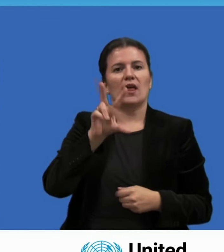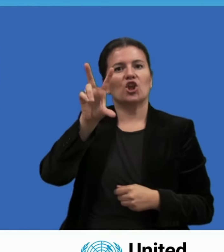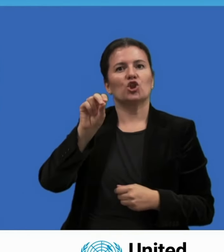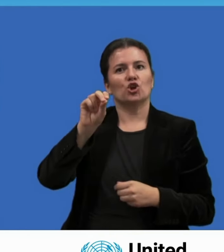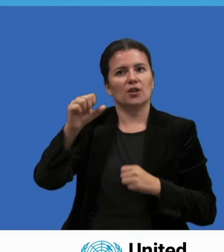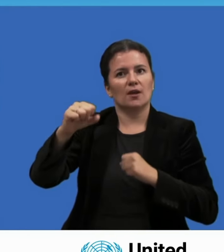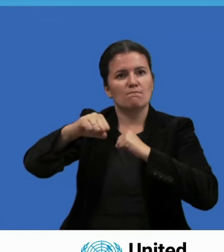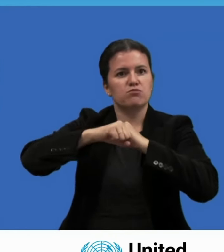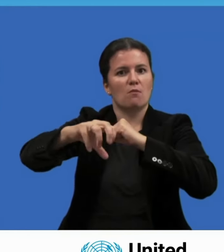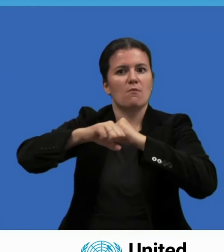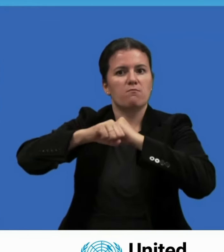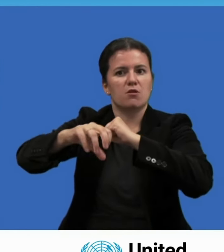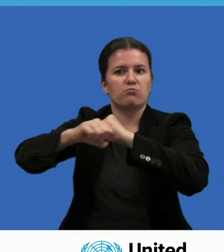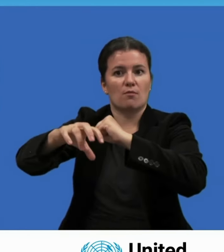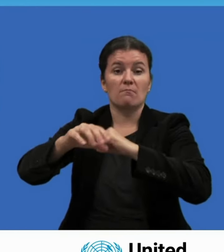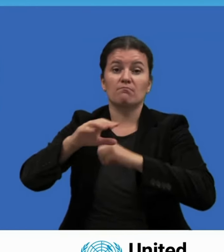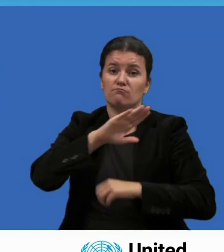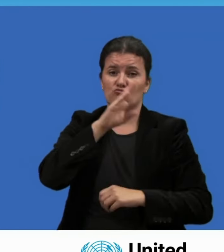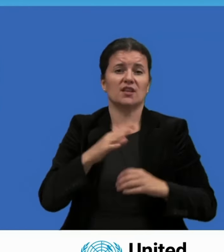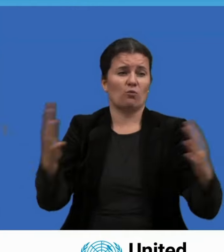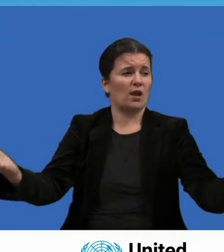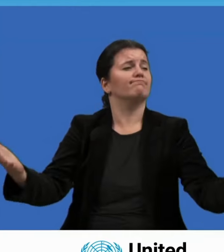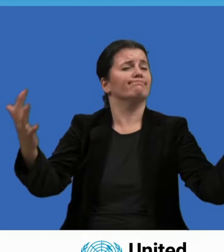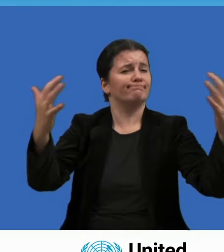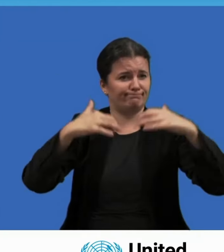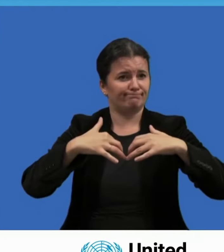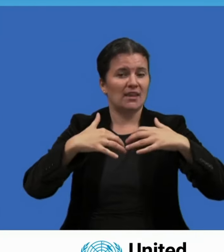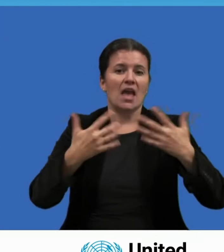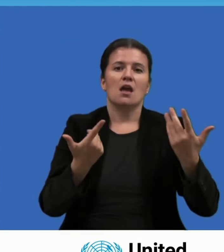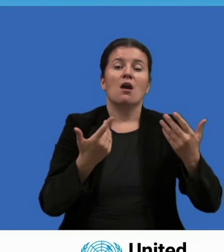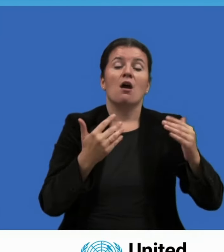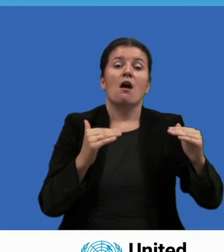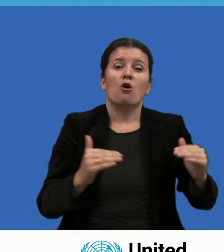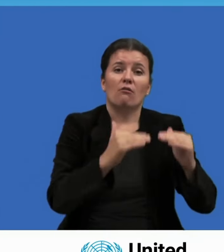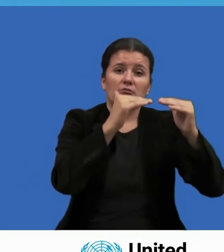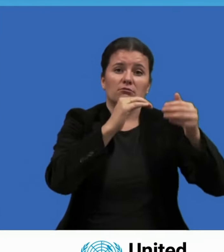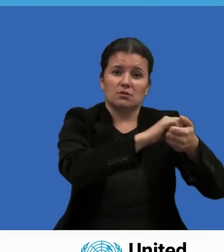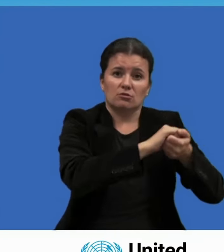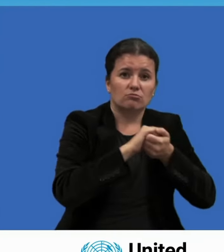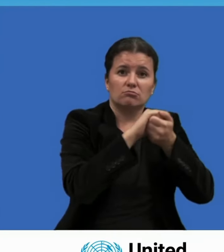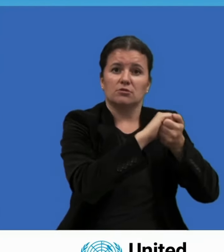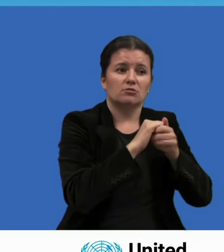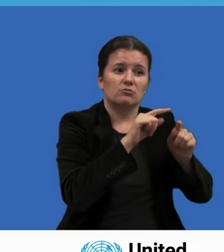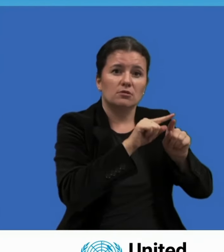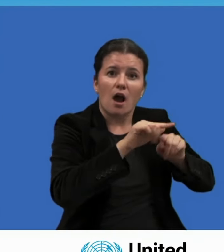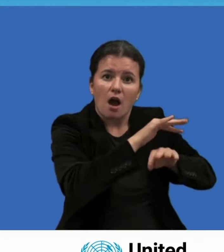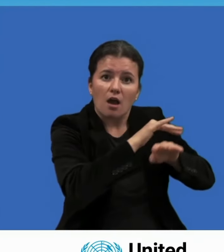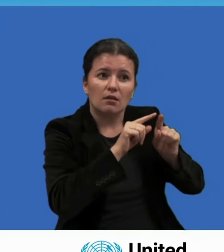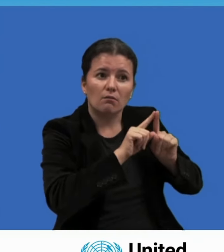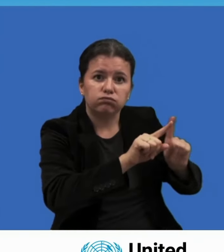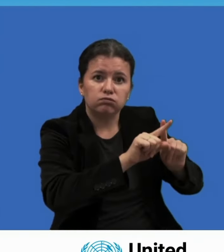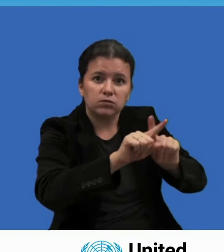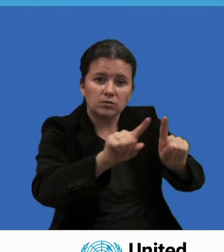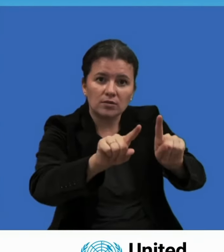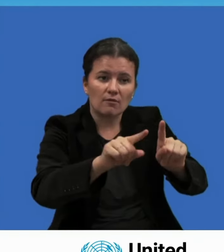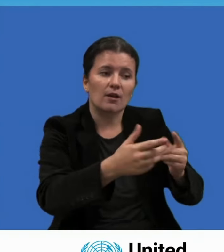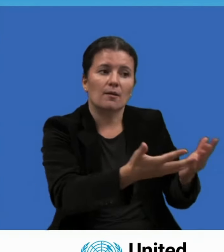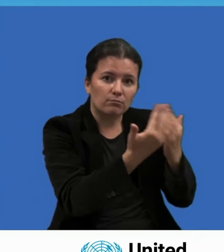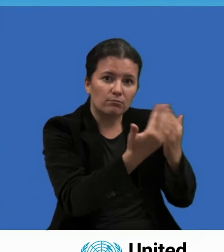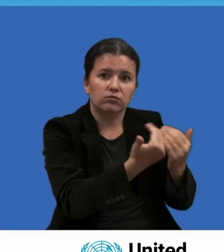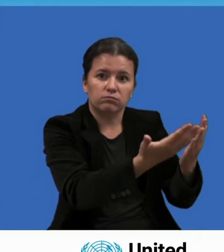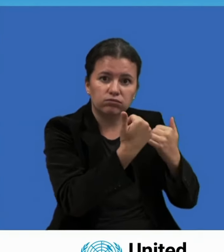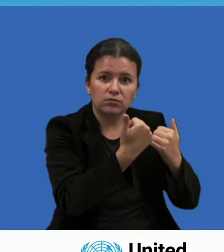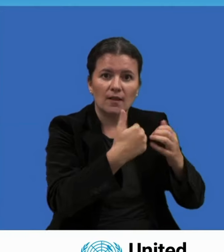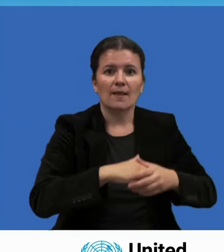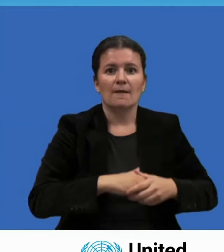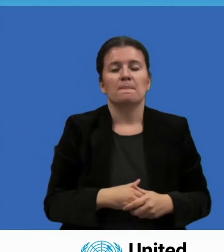civil para pensar a ação climática sob o prisma da justiça, da equidade e da solidariedade.